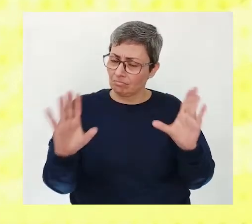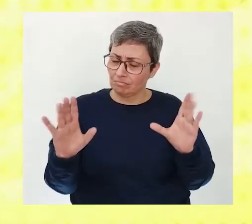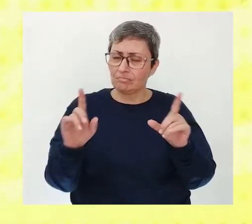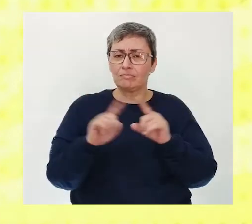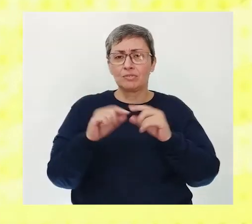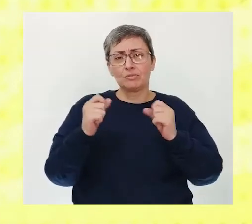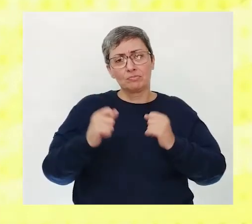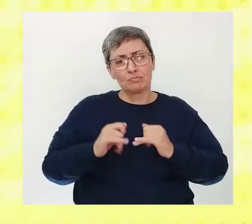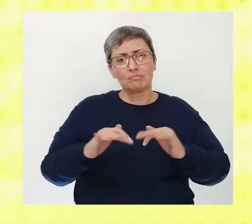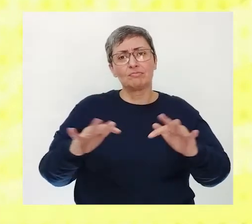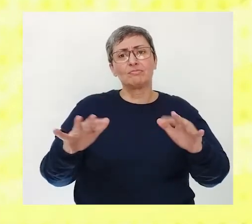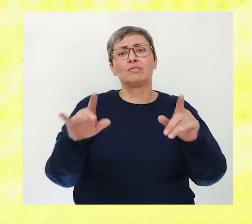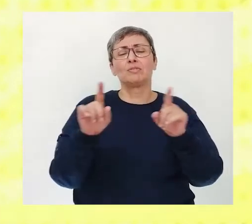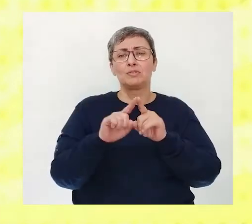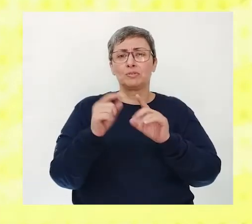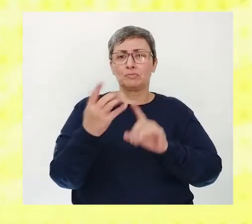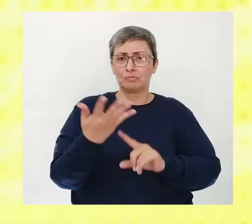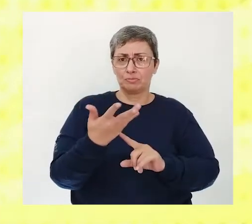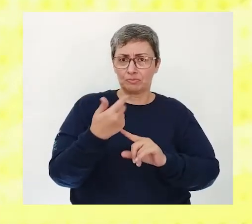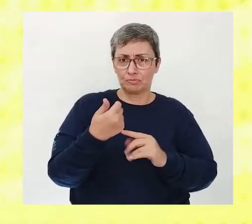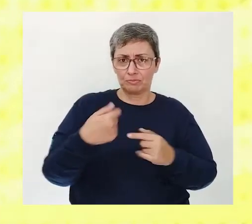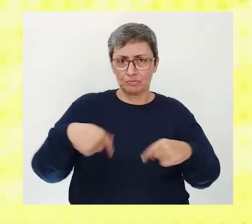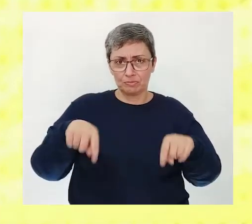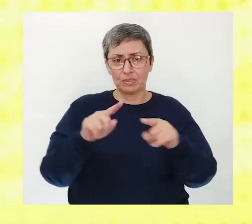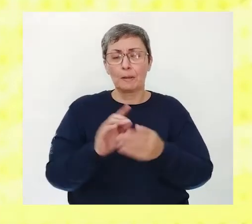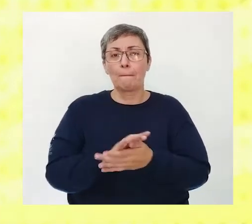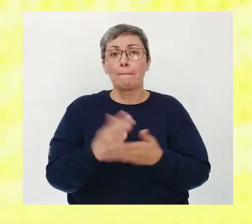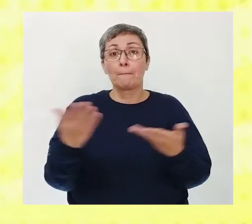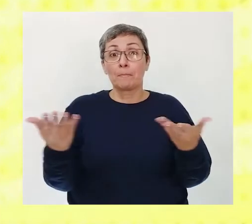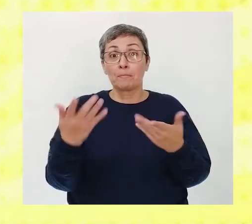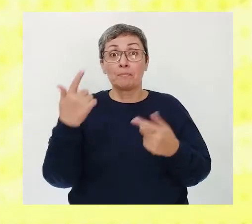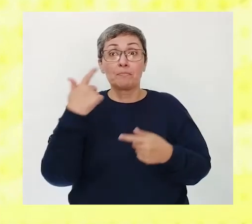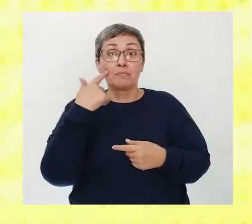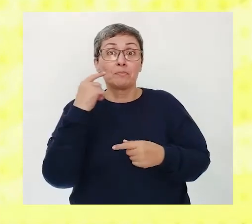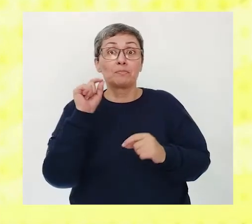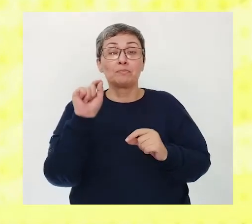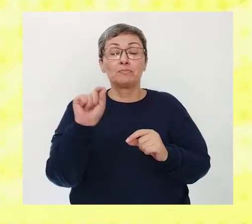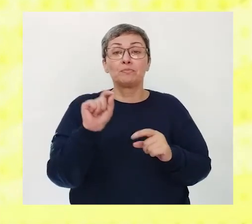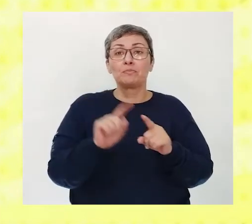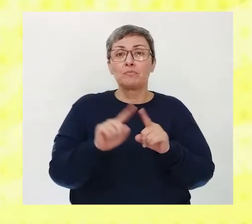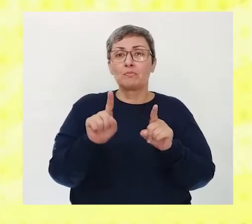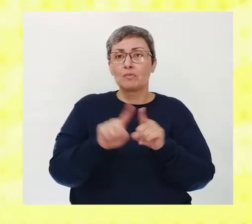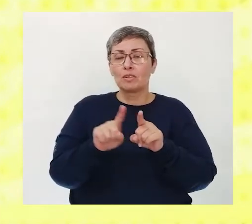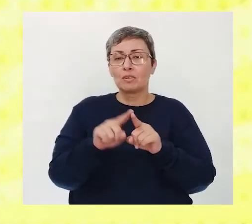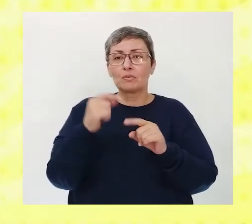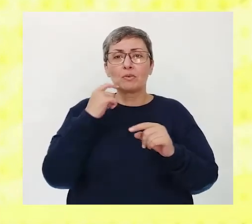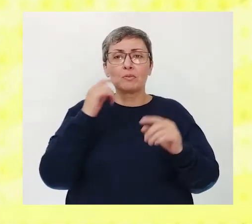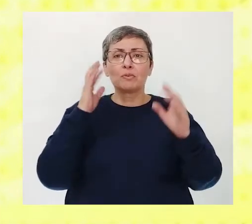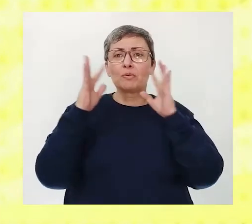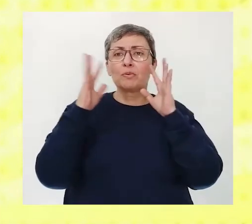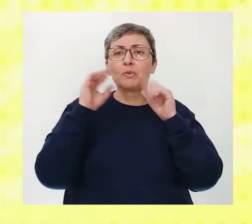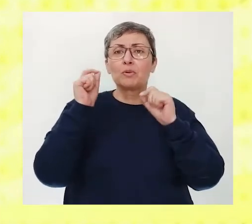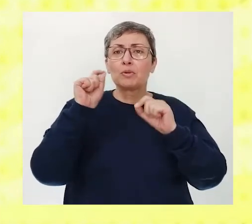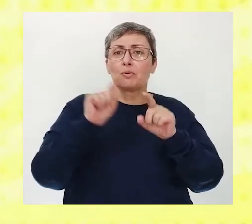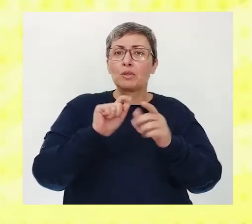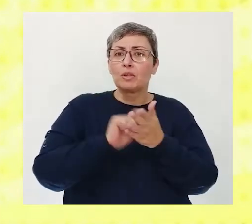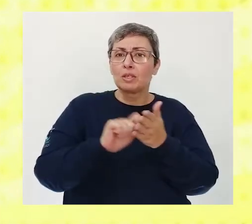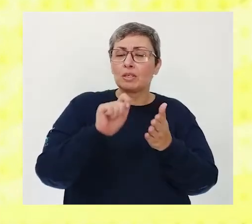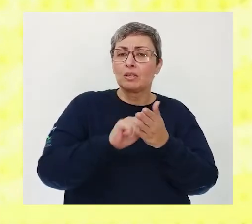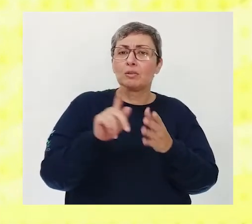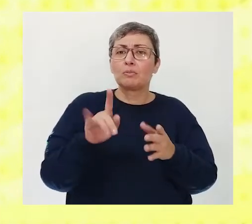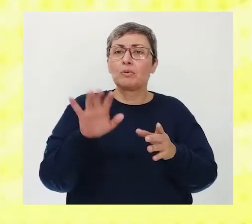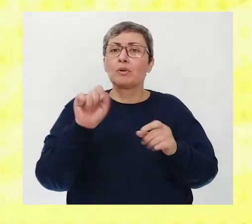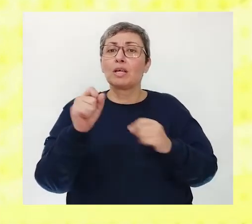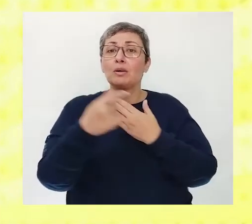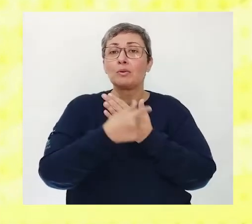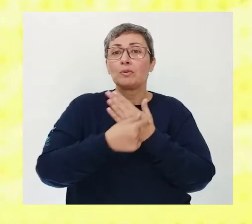Deixar fluir A arte em vocês E agora pensem Também Vamos refletir Quem escreveu o poema